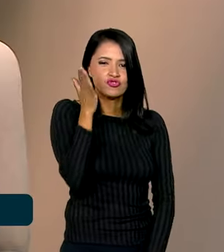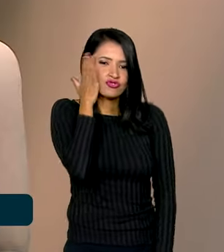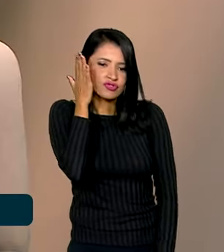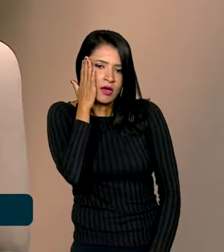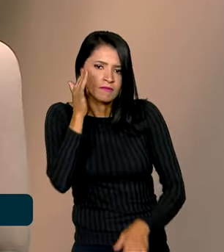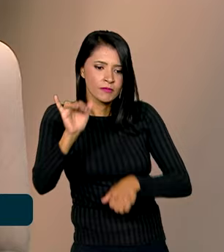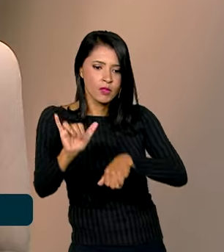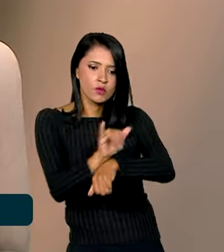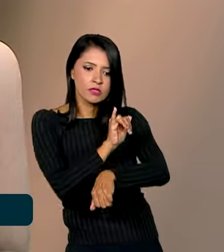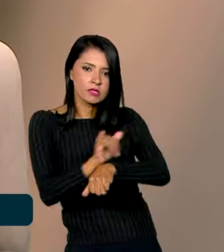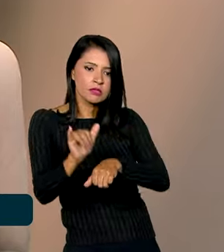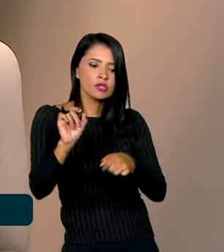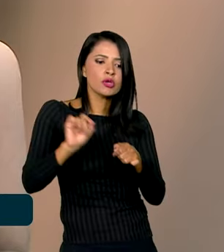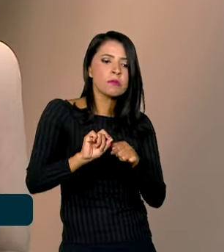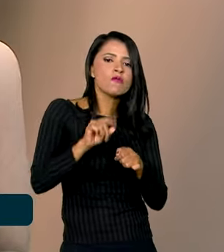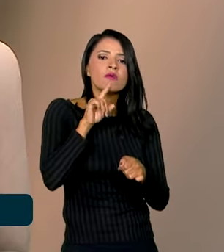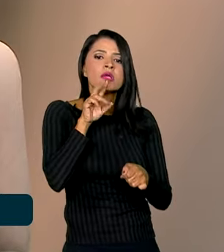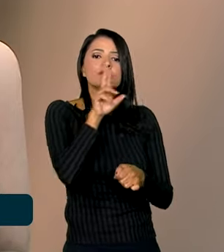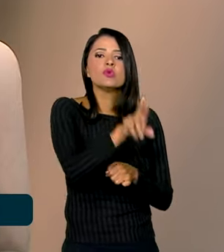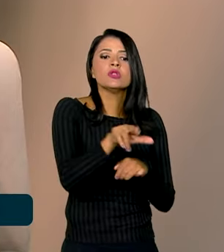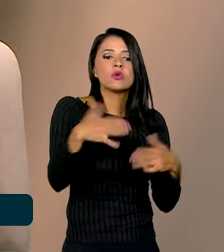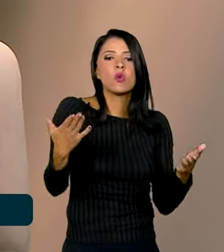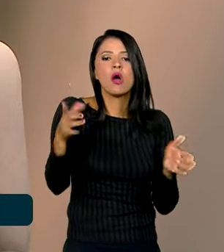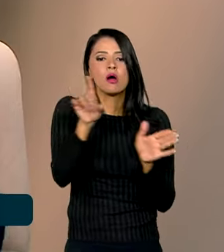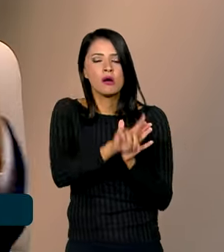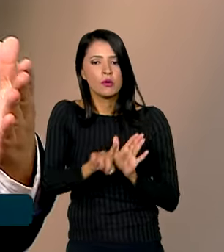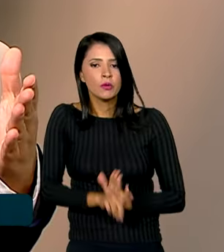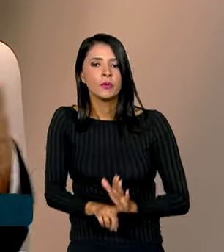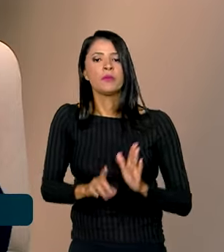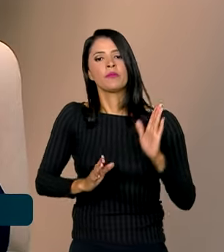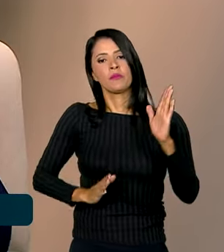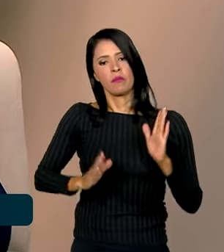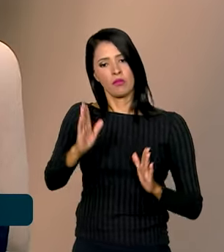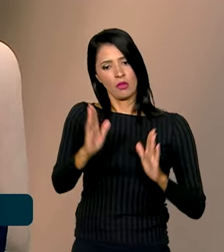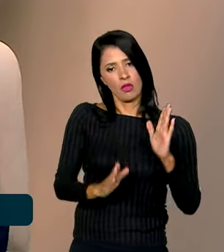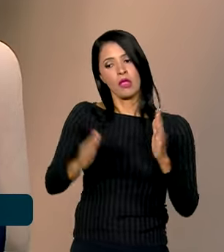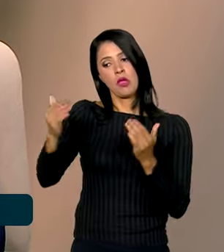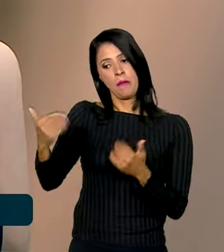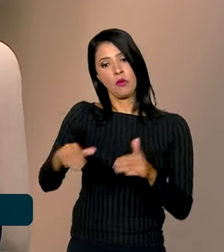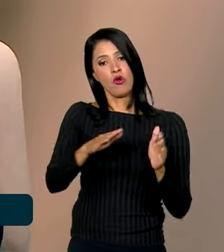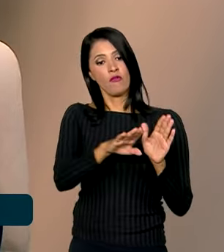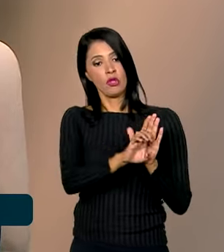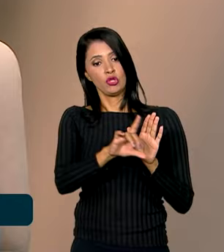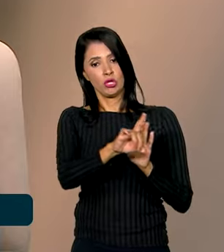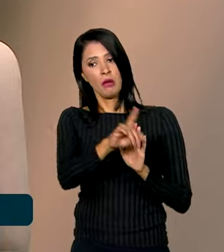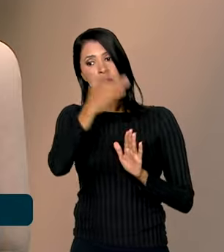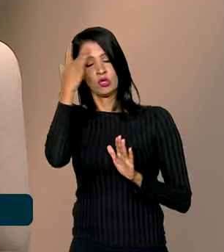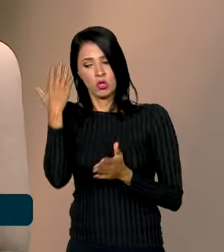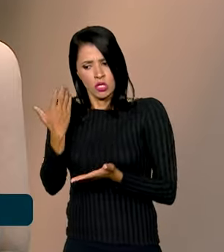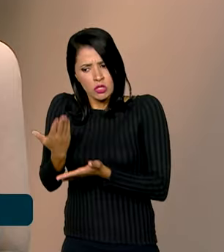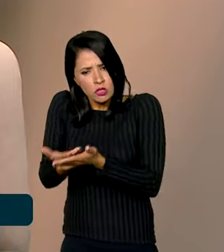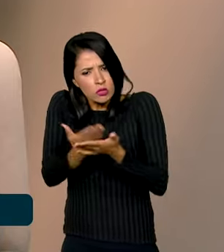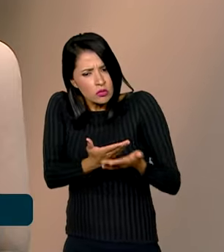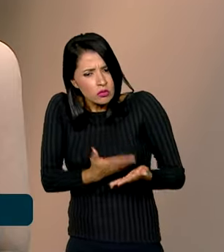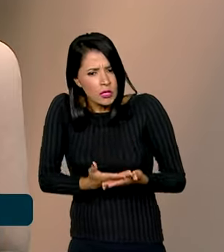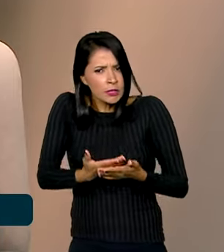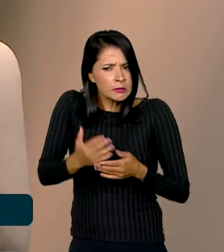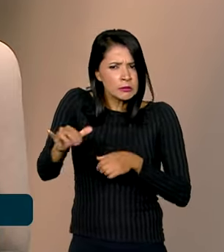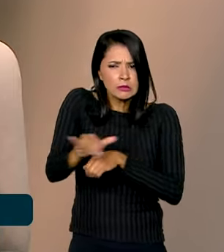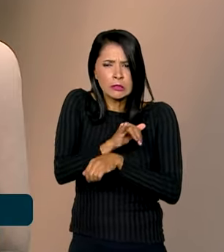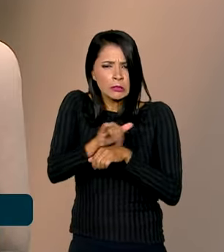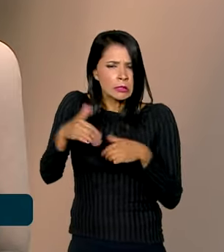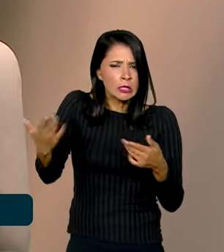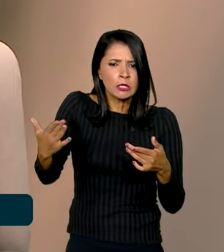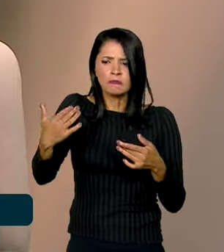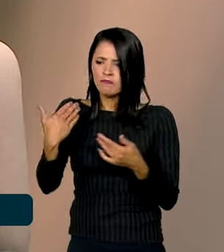que ter uma estratégia de prova. A gente passou o tempo entre a edital e a prova, para que as pessoas possam estudar com calma edital, pensar as suas estratégias, se